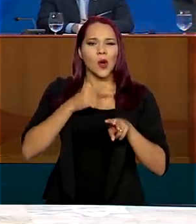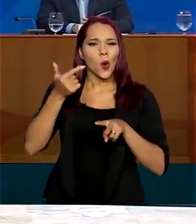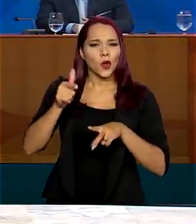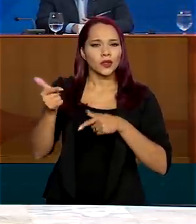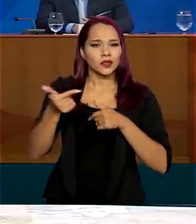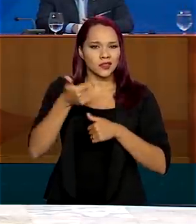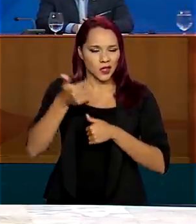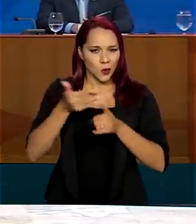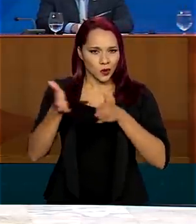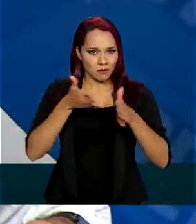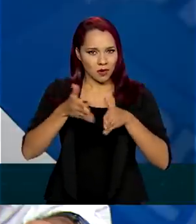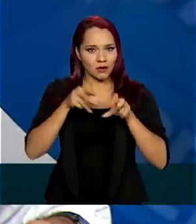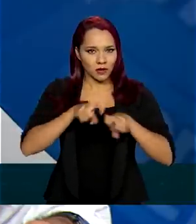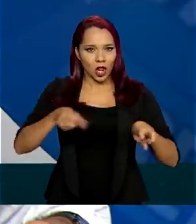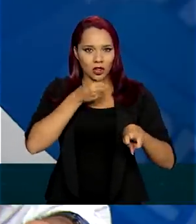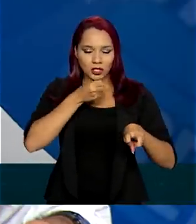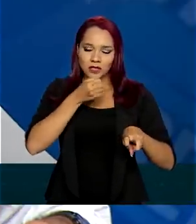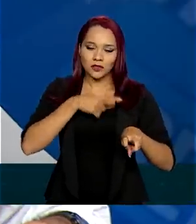o Wanderson aqui.